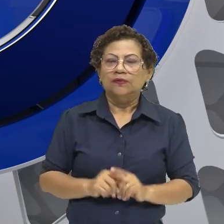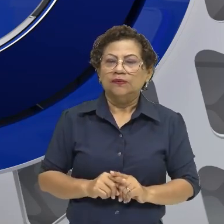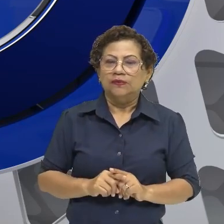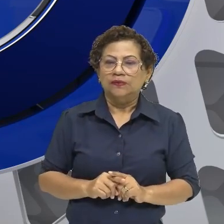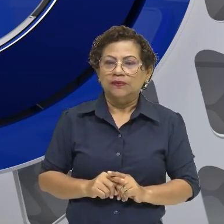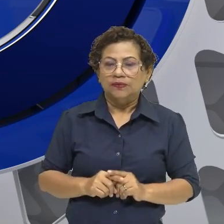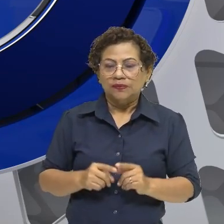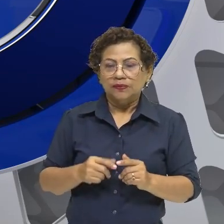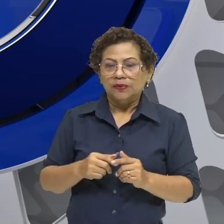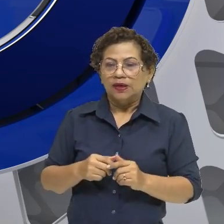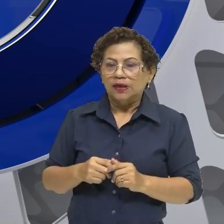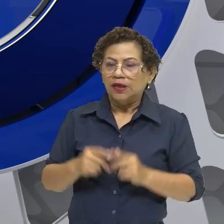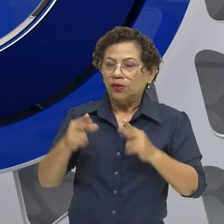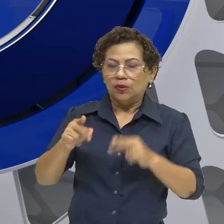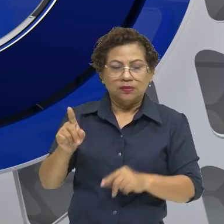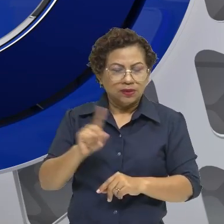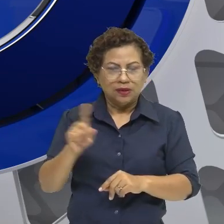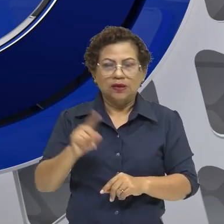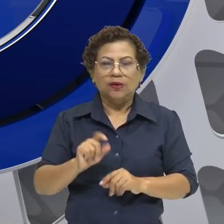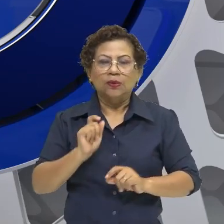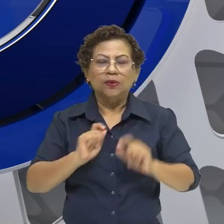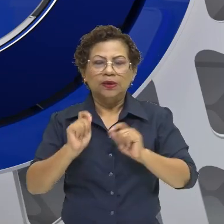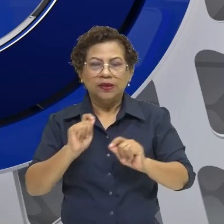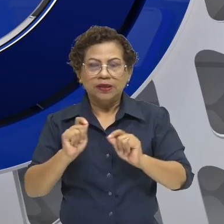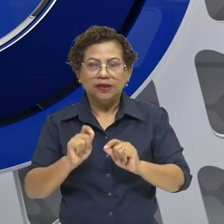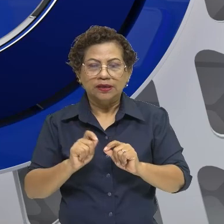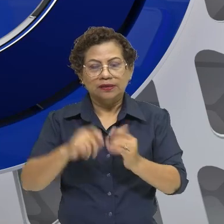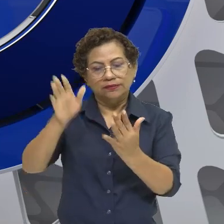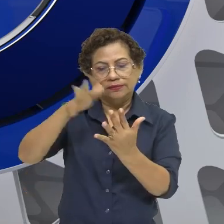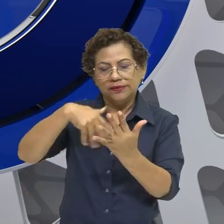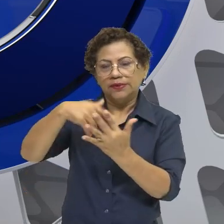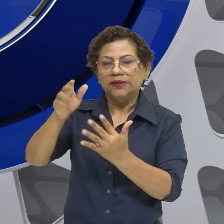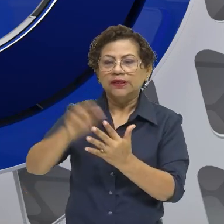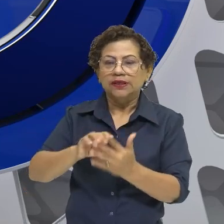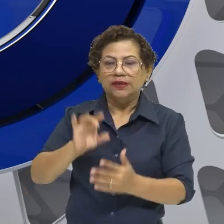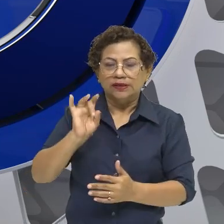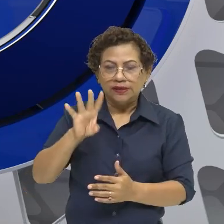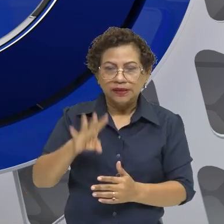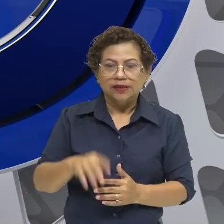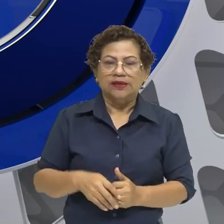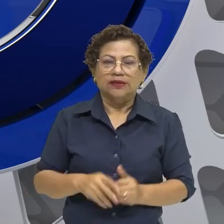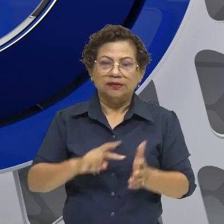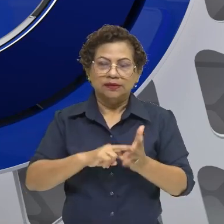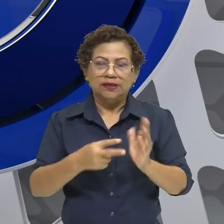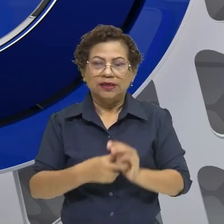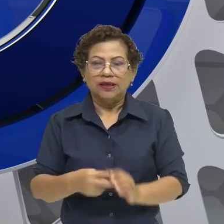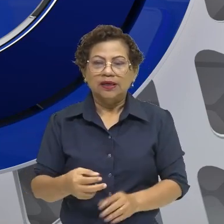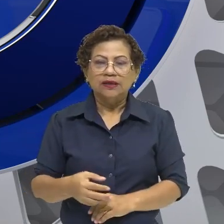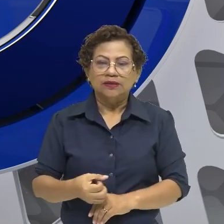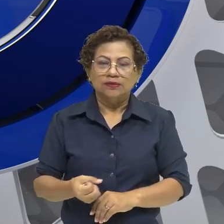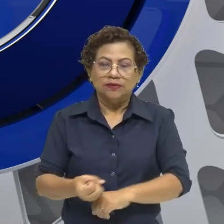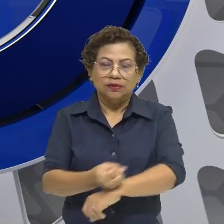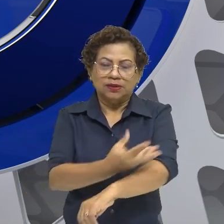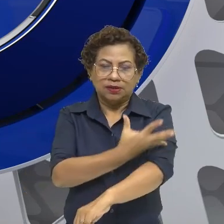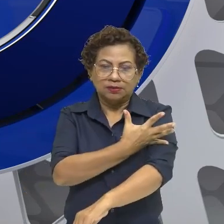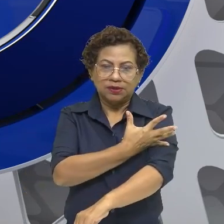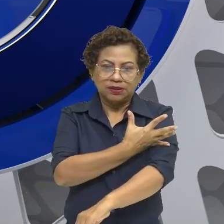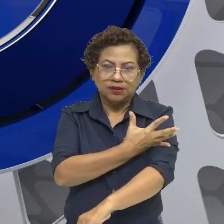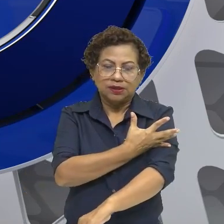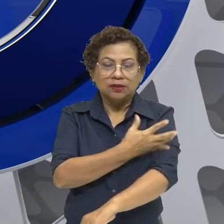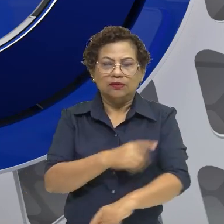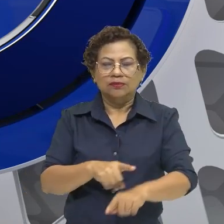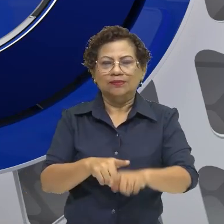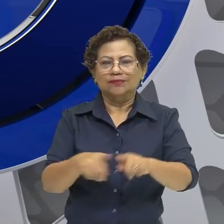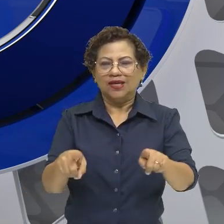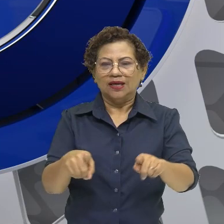força do pensamento psicológico. A emoção, mas uma emoção carregada de dramaticidade. Vamos chamar de tristeza.